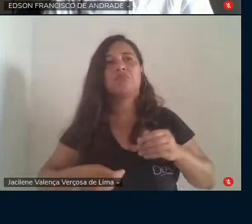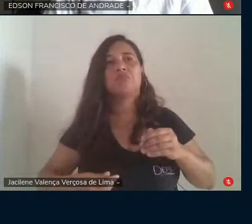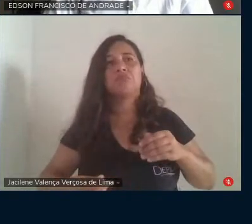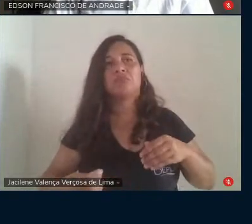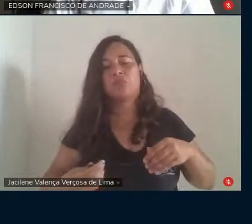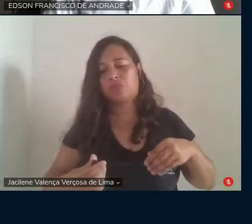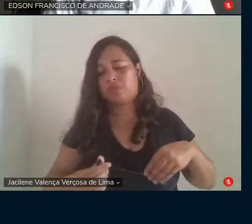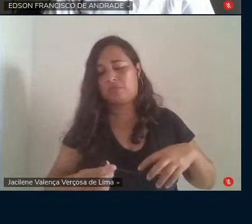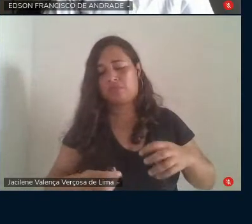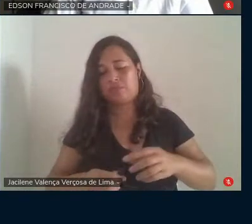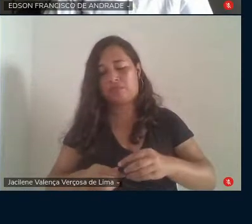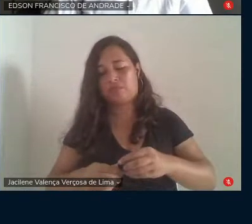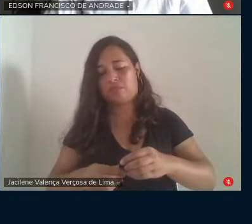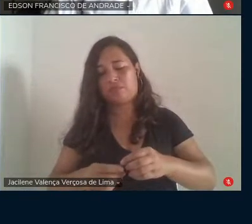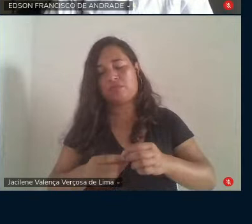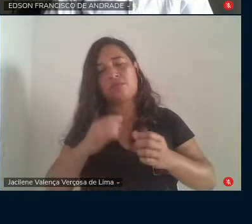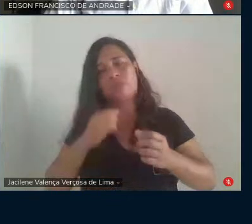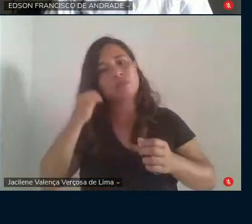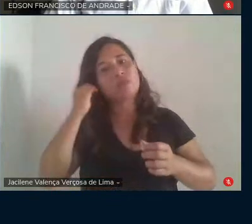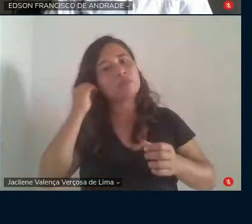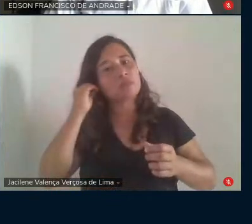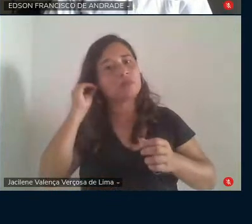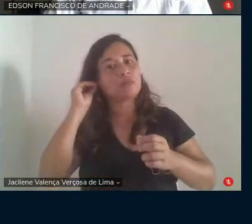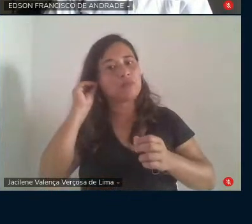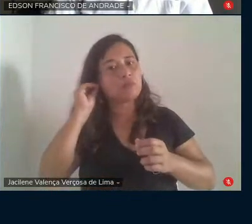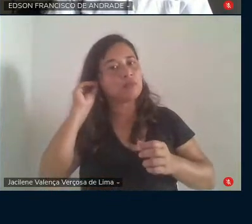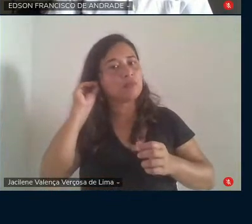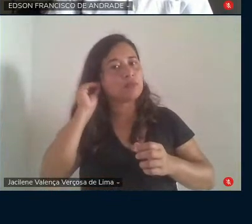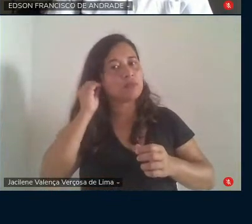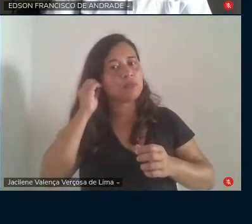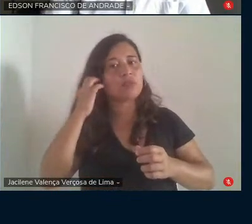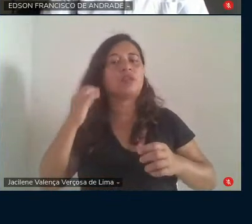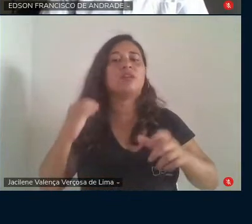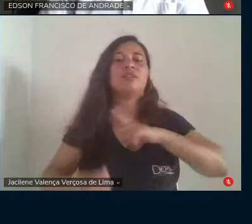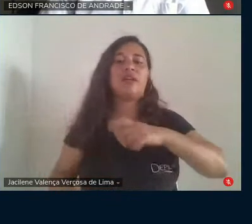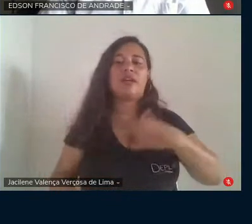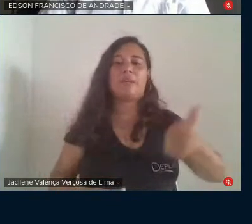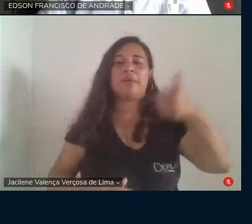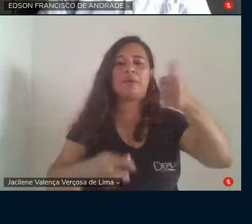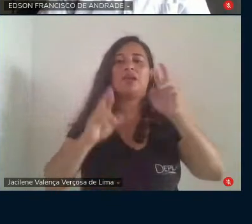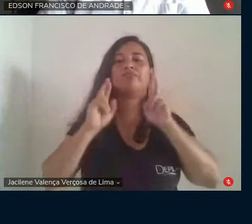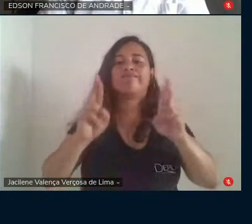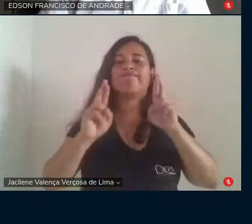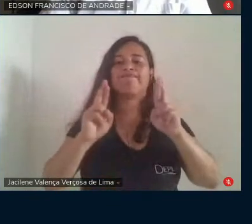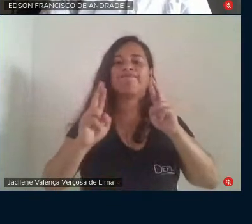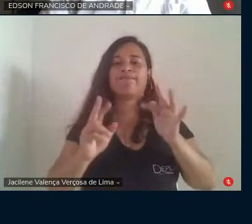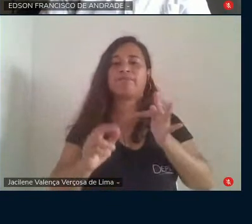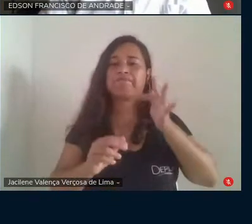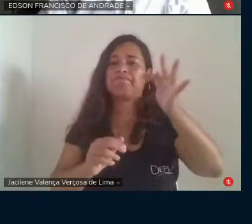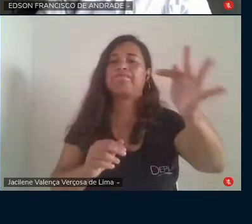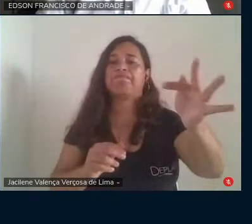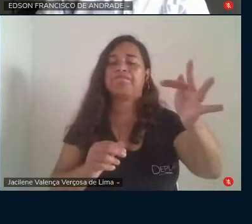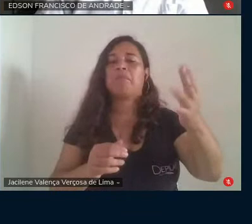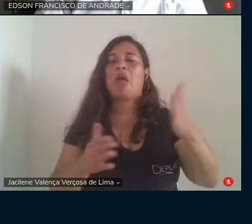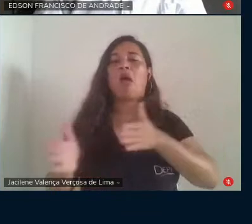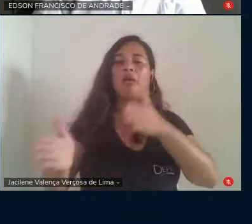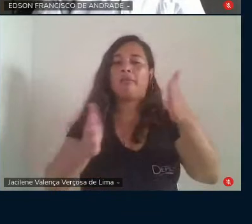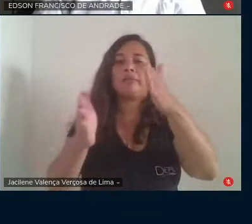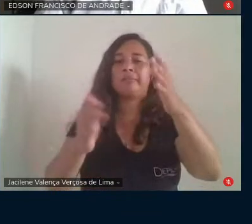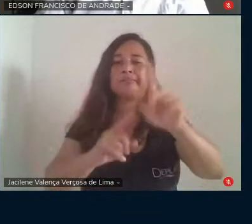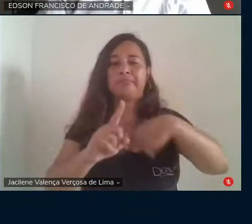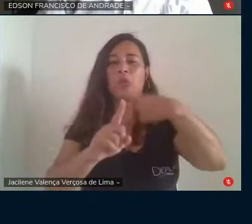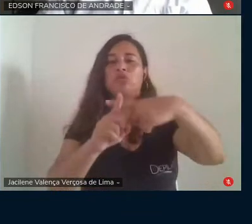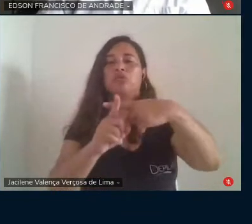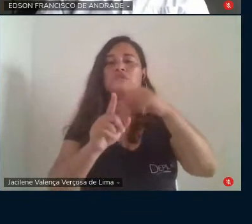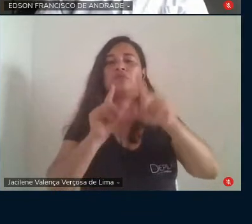perspectiva esperançosa. eu acho que isso aí é um caminhar bem positivo para aquilo que